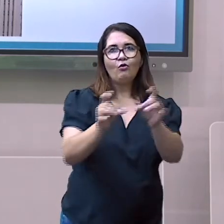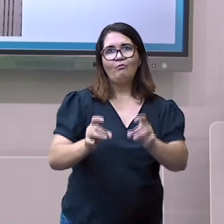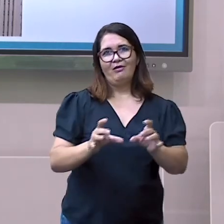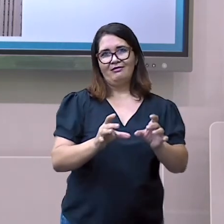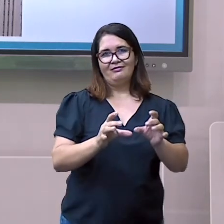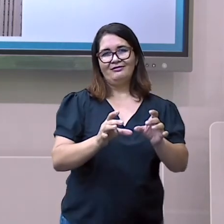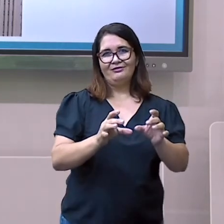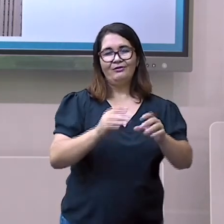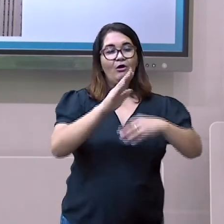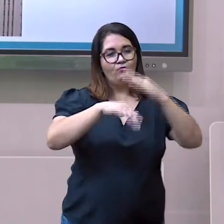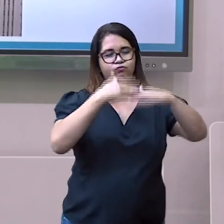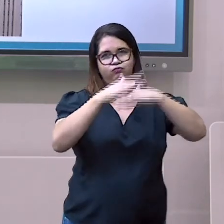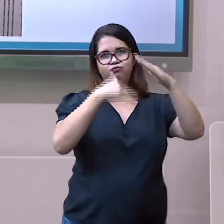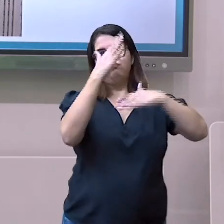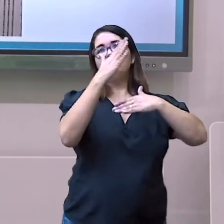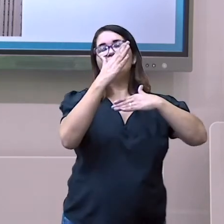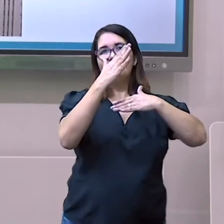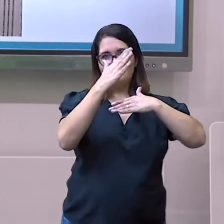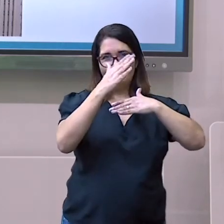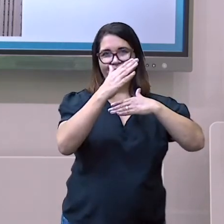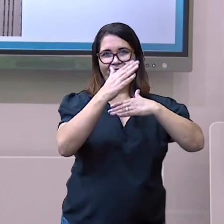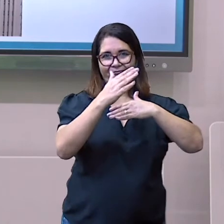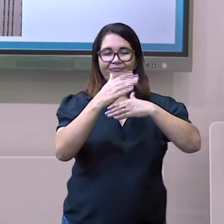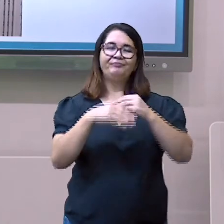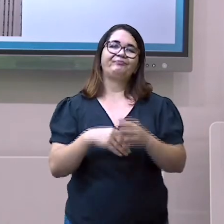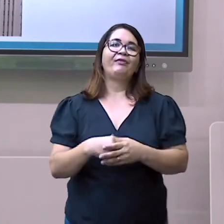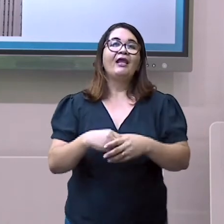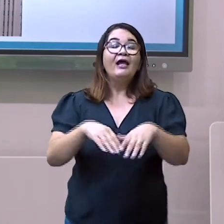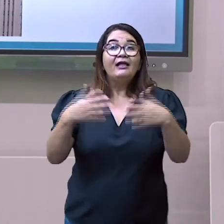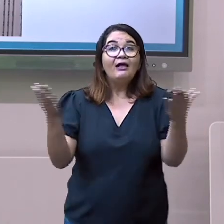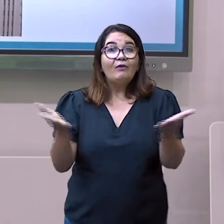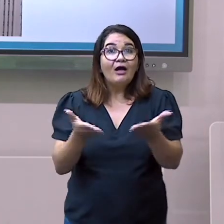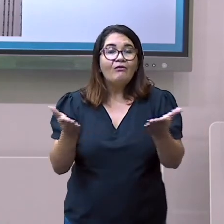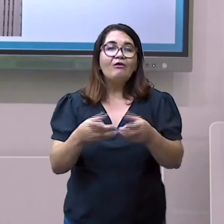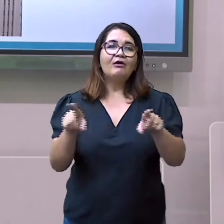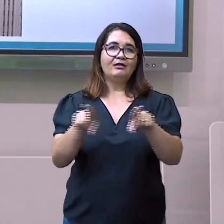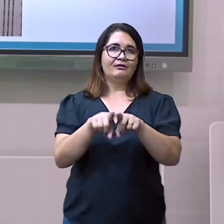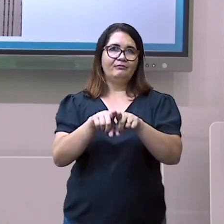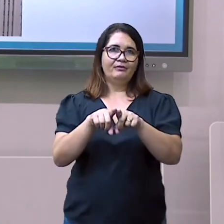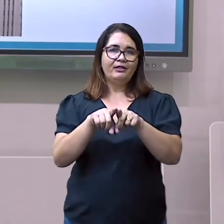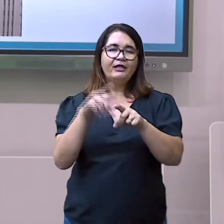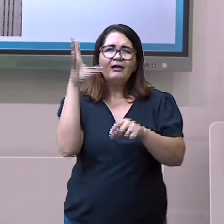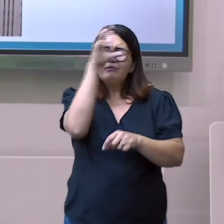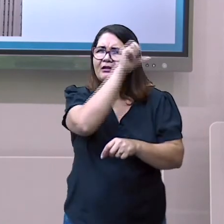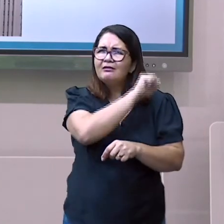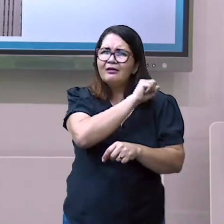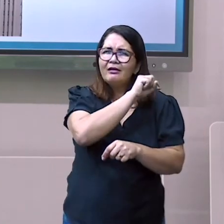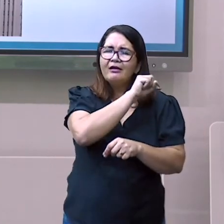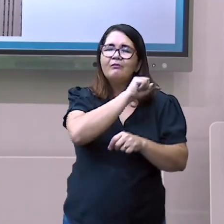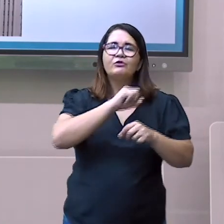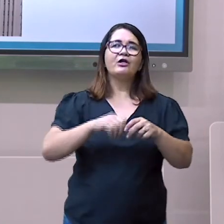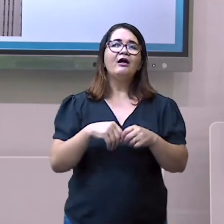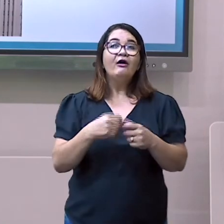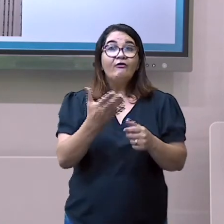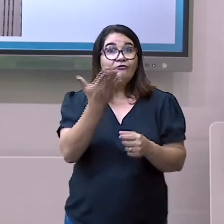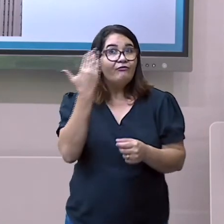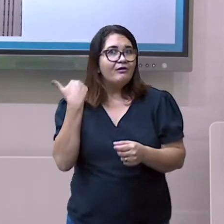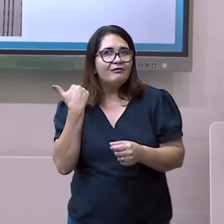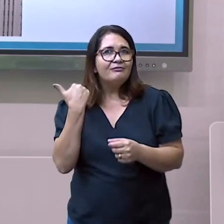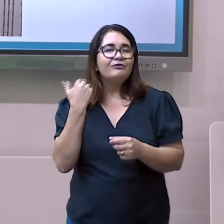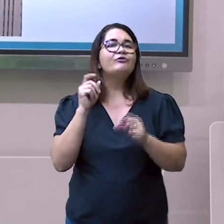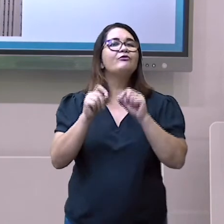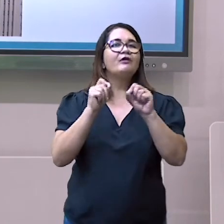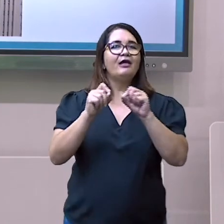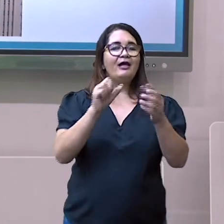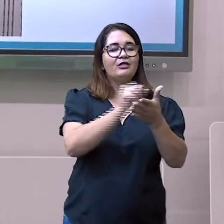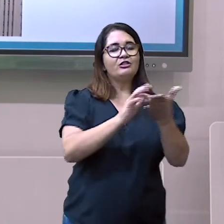nossa cidade é uma cidade comercial. Agora que já vimos todo o nosso conteúdo, vamos juntos fazer a